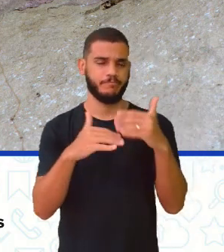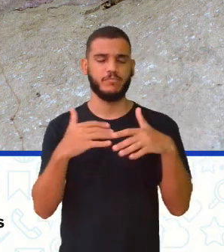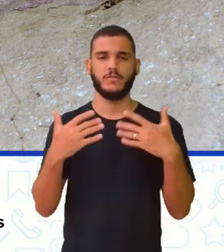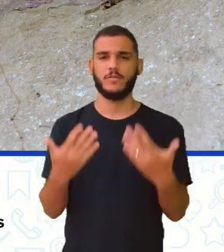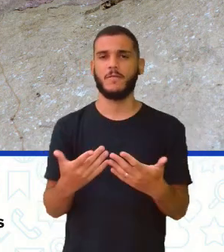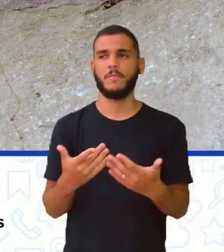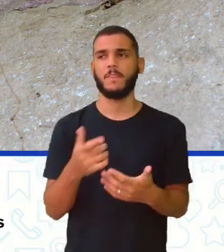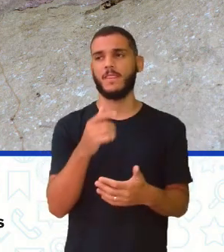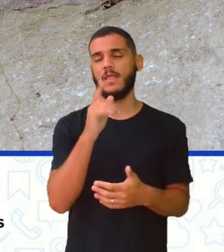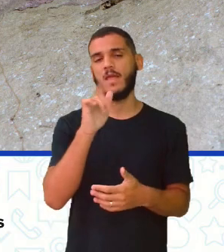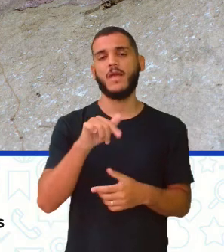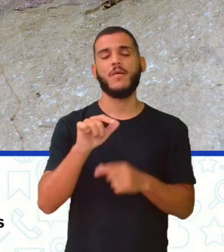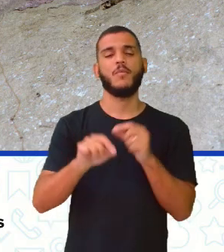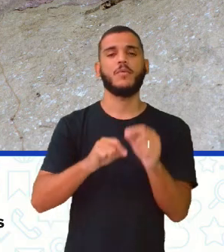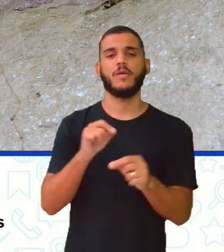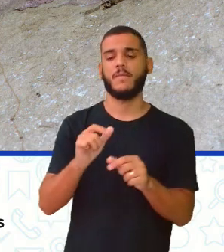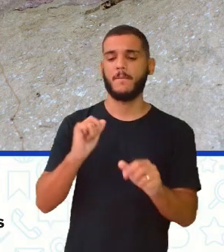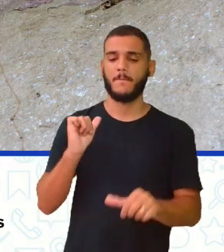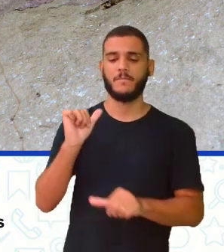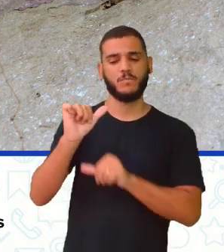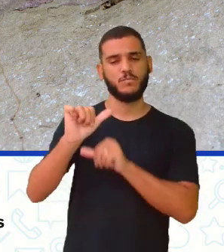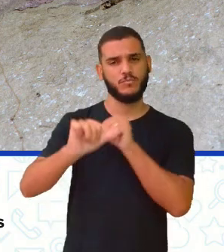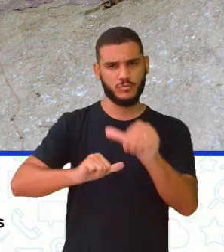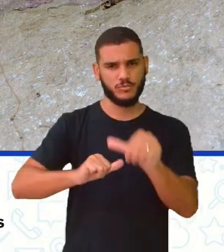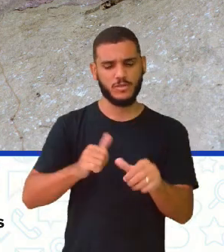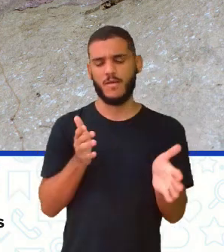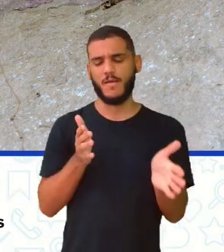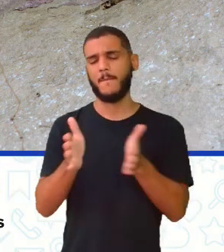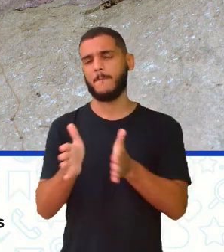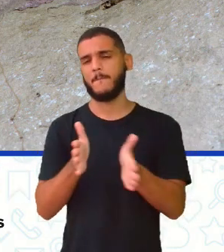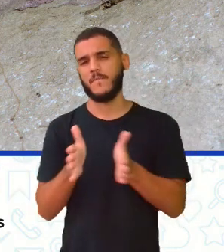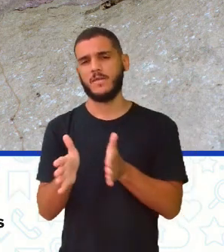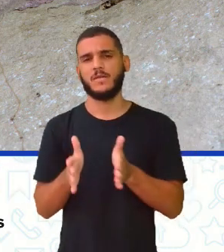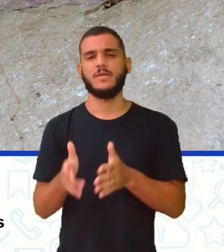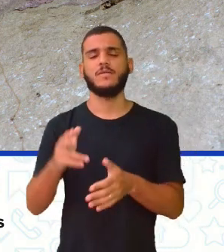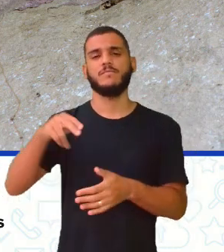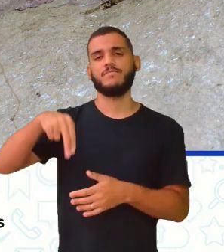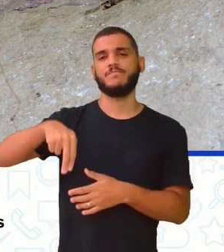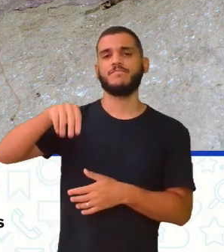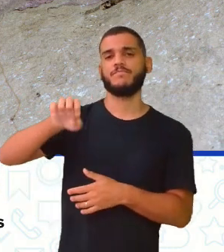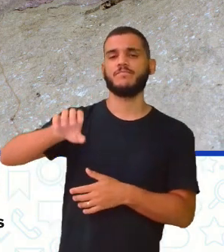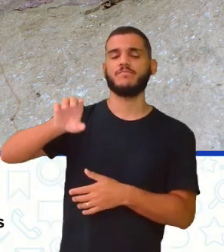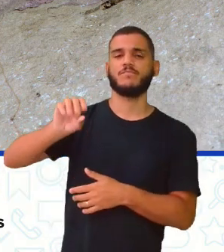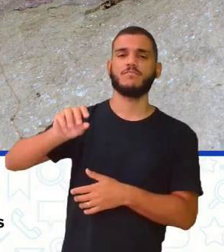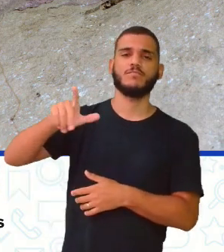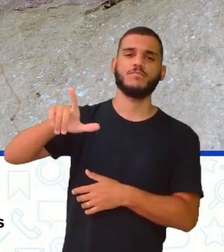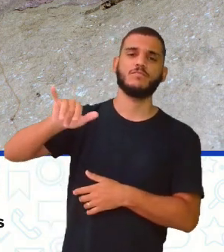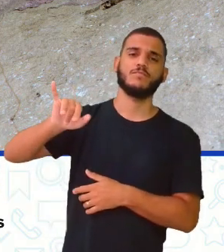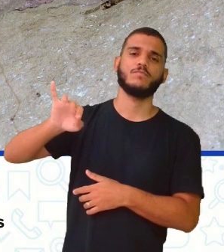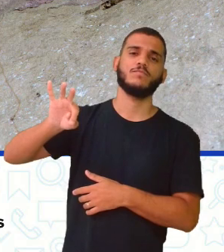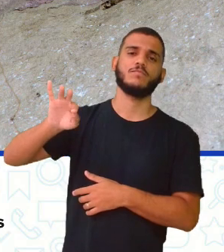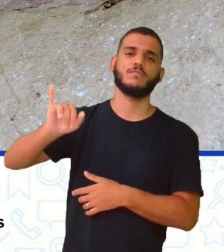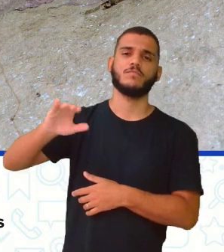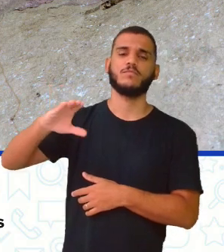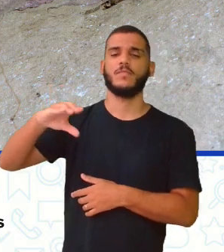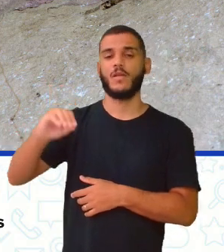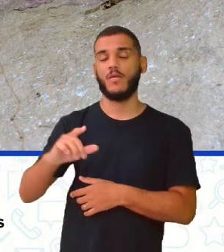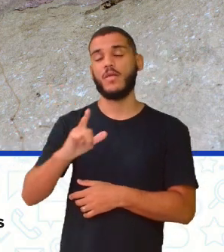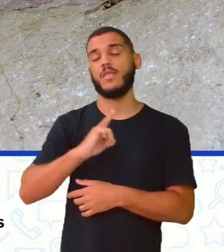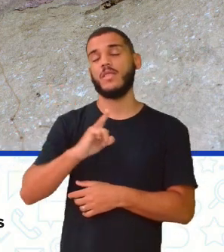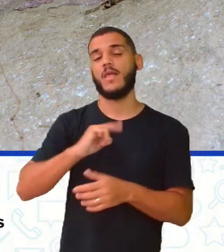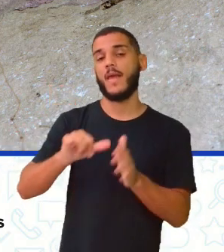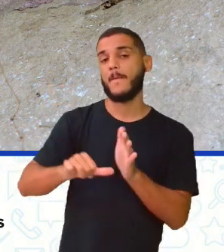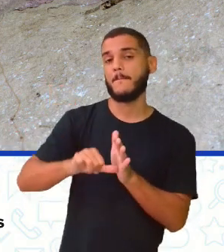A chamada transição, né, professora? Que é o período neolítico, olha só. É a primeira revolução